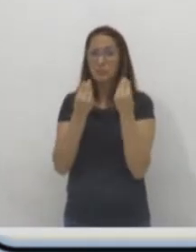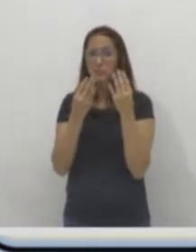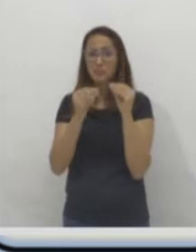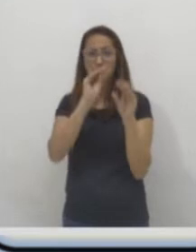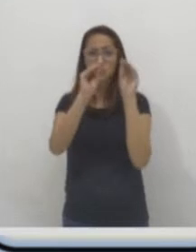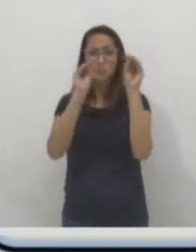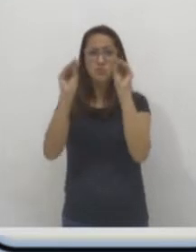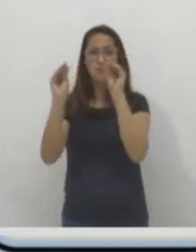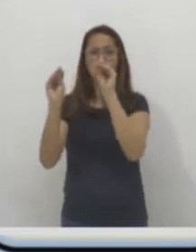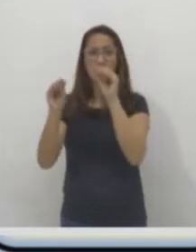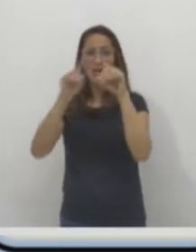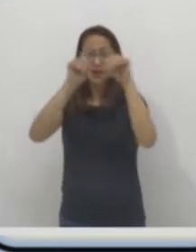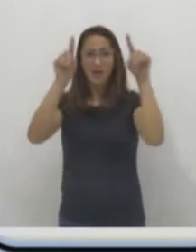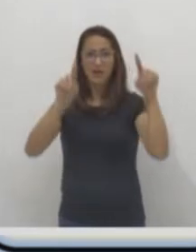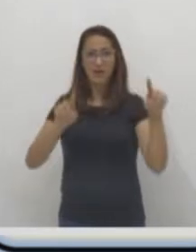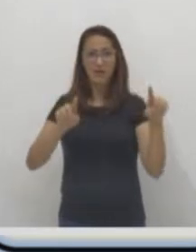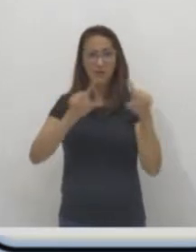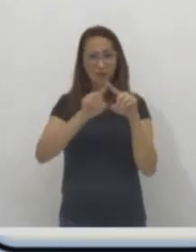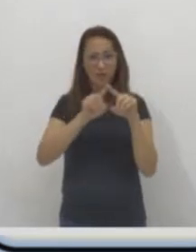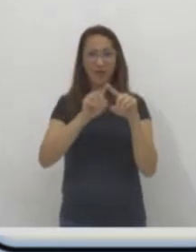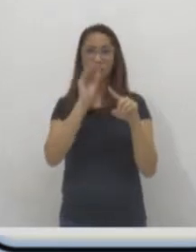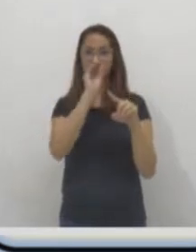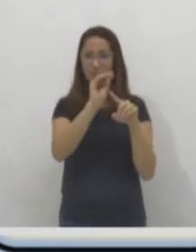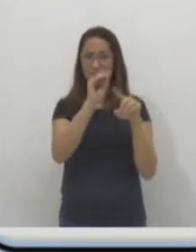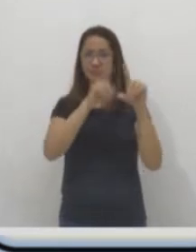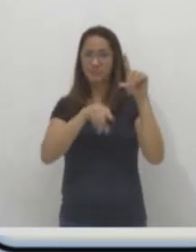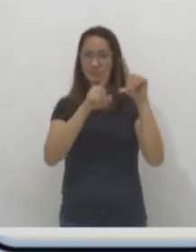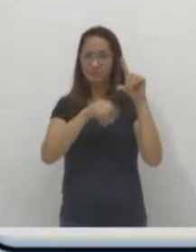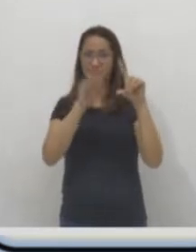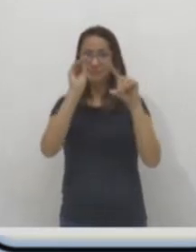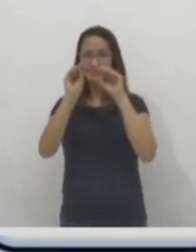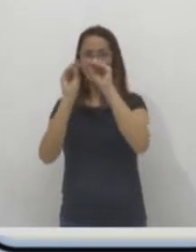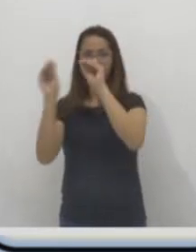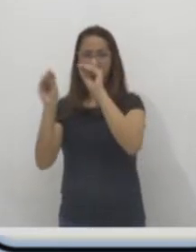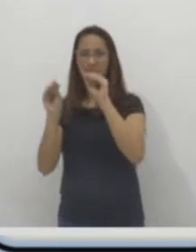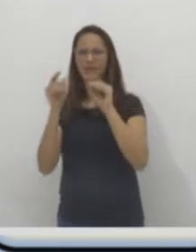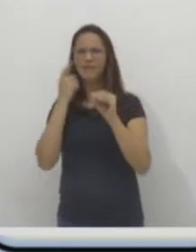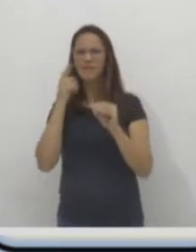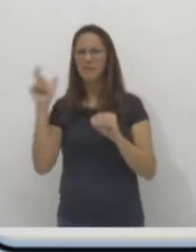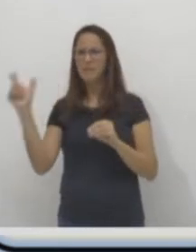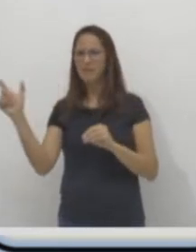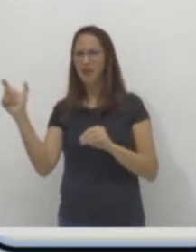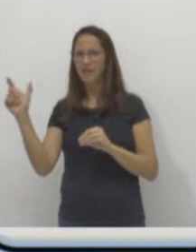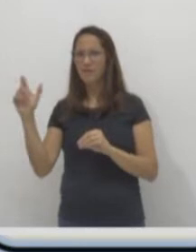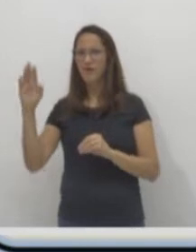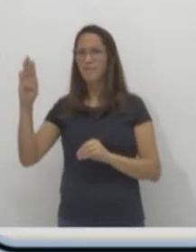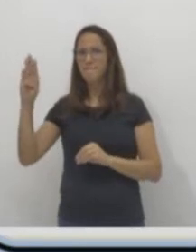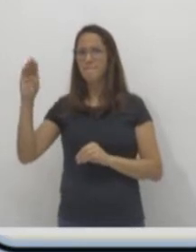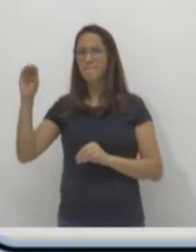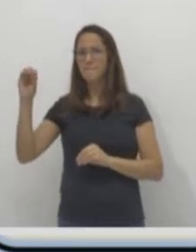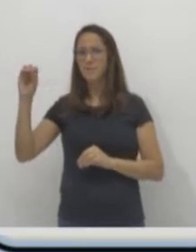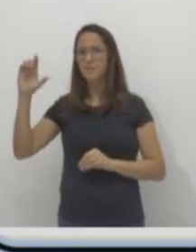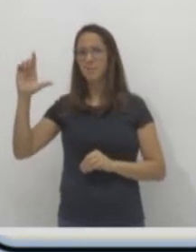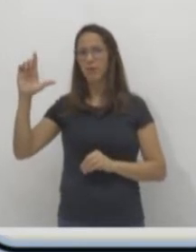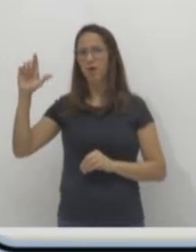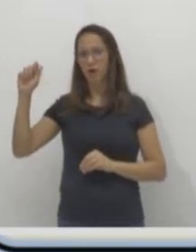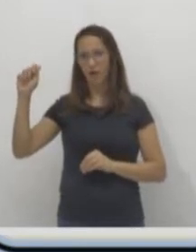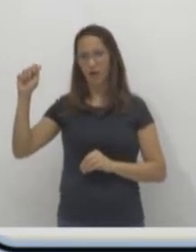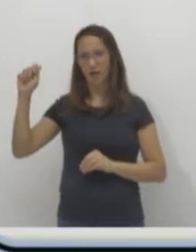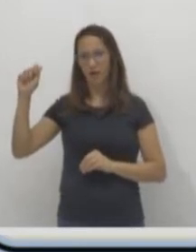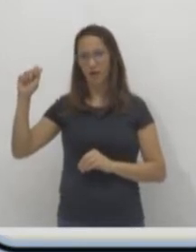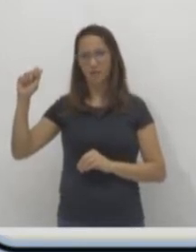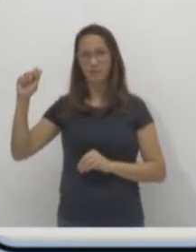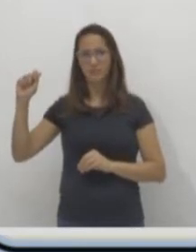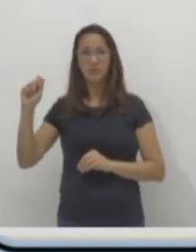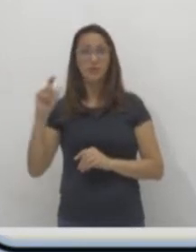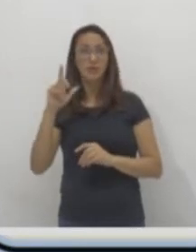procurem a palavra bola. Olha para esse quadrinho aí. Vocês estão olhando aí na televisão? Vai lá. Procura aí. Onde está escrita a palavra bola?